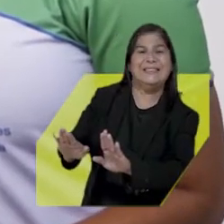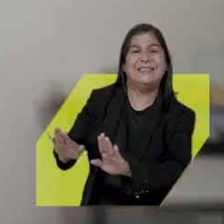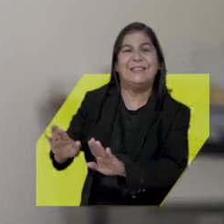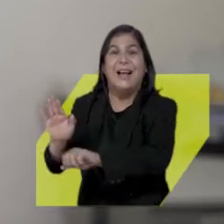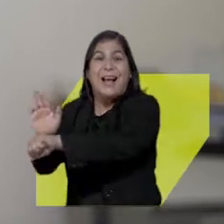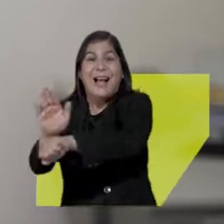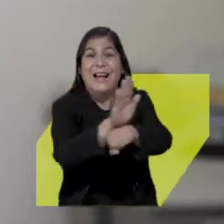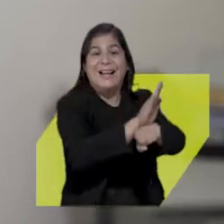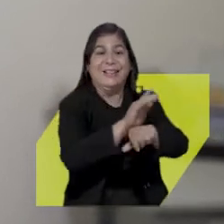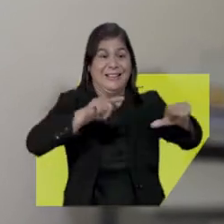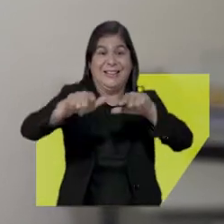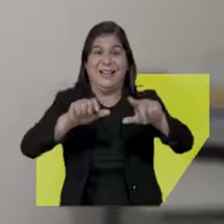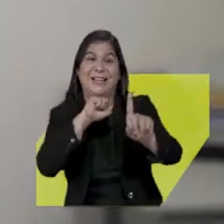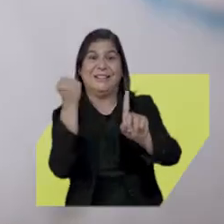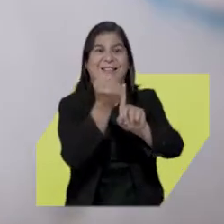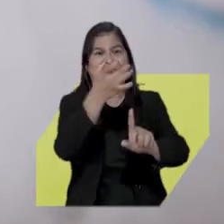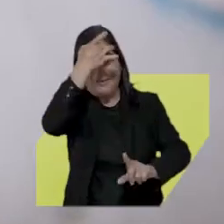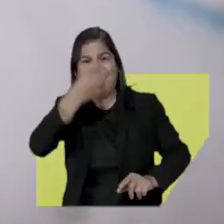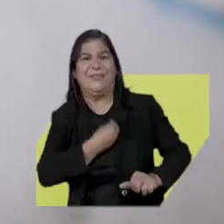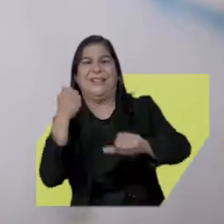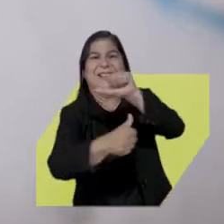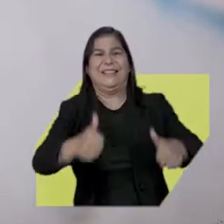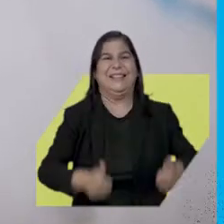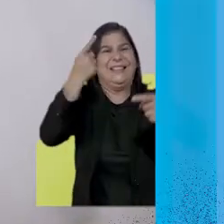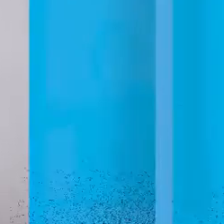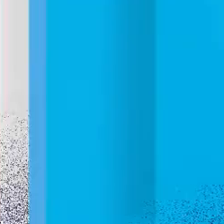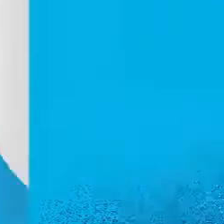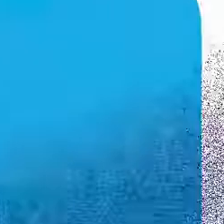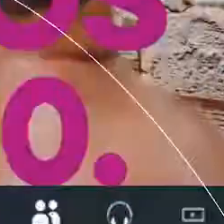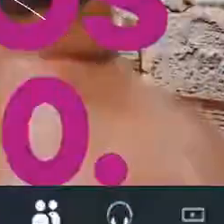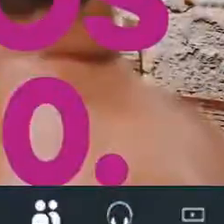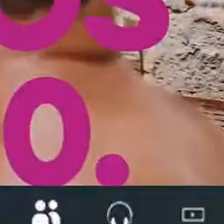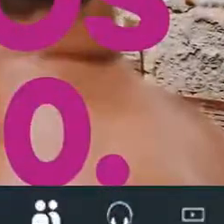é assim. Investir no trabalho social para transformar a vida das pessoas.